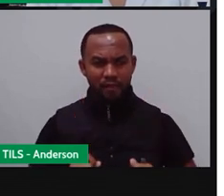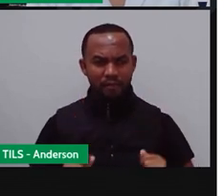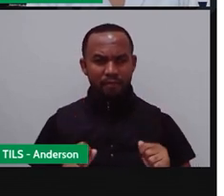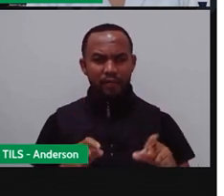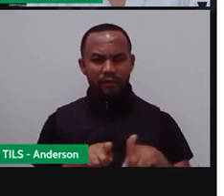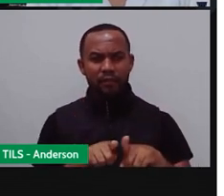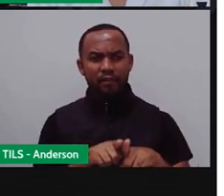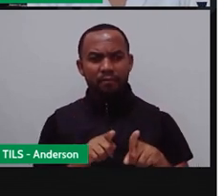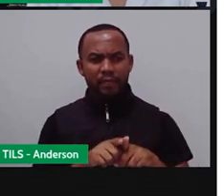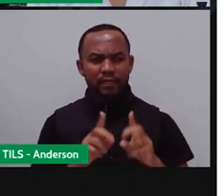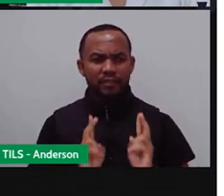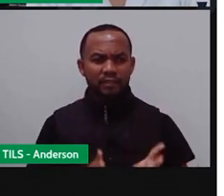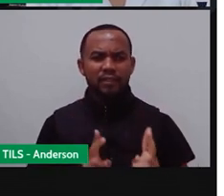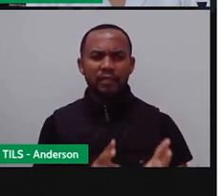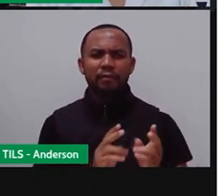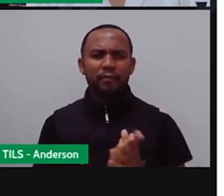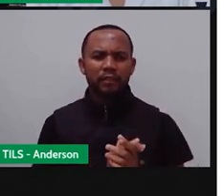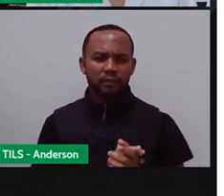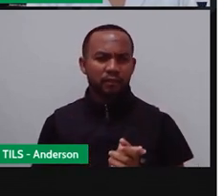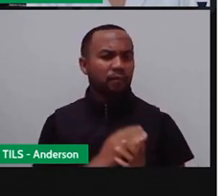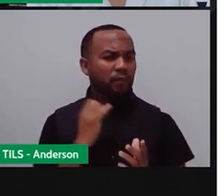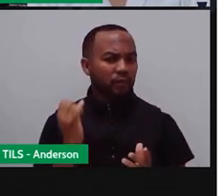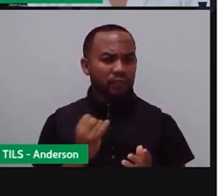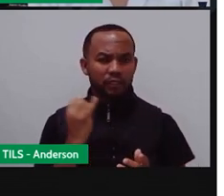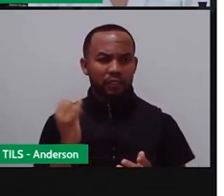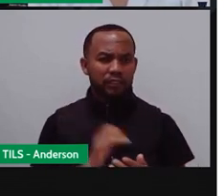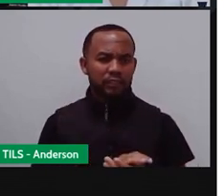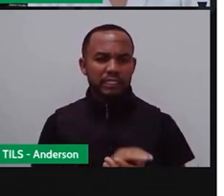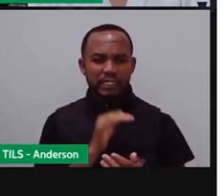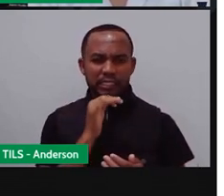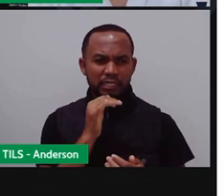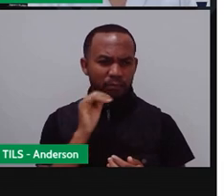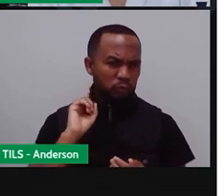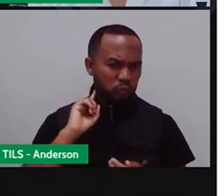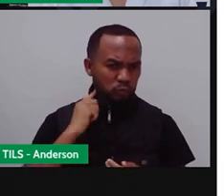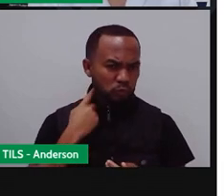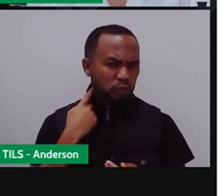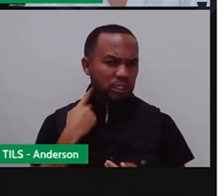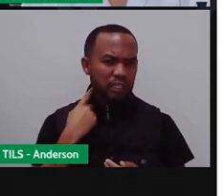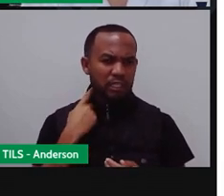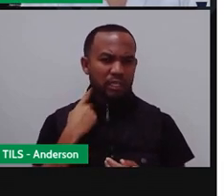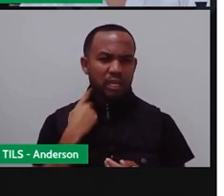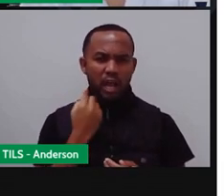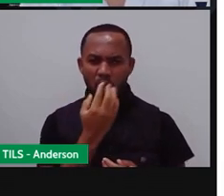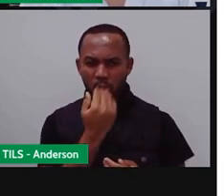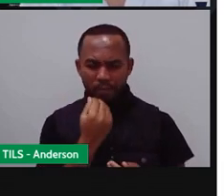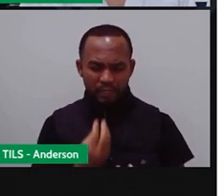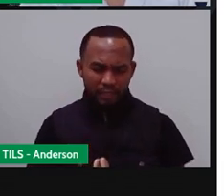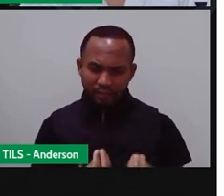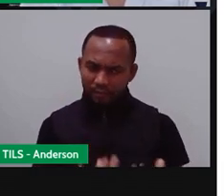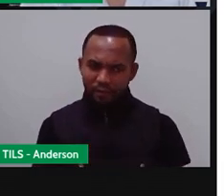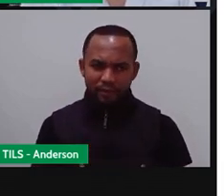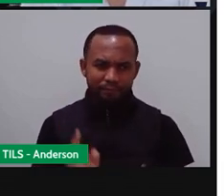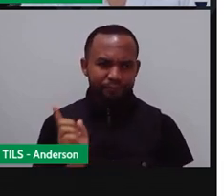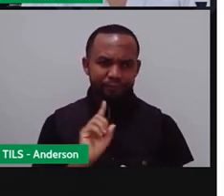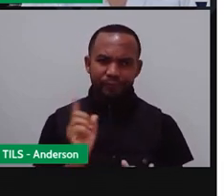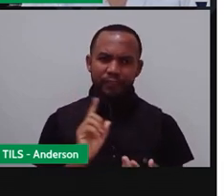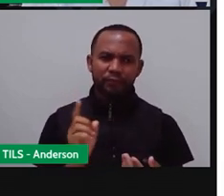filtrada. Sempre água limpa, certo? Nada de estar colocando sujeira para o animal, porque isso é muita maldade. Tá certo?